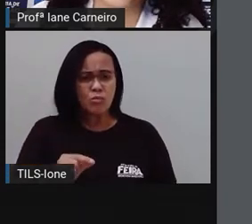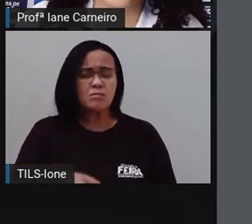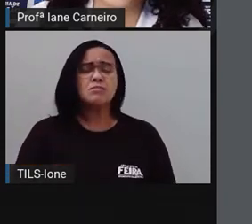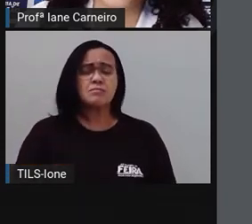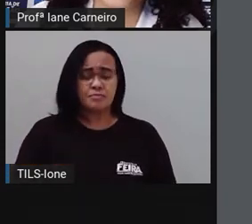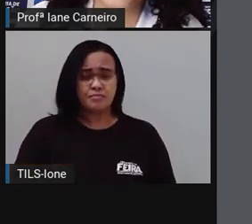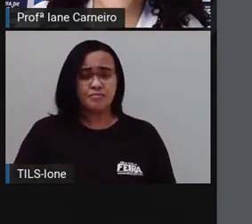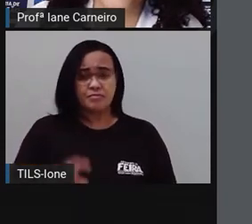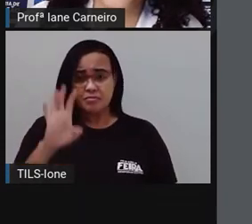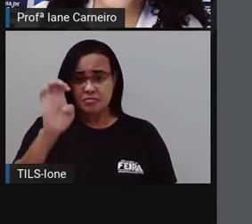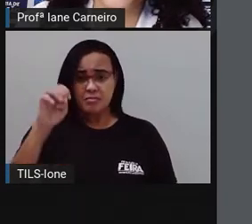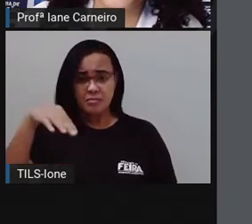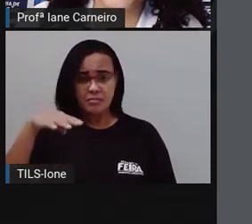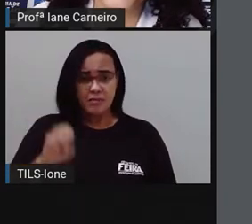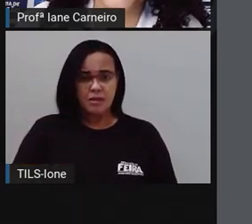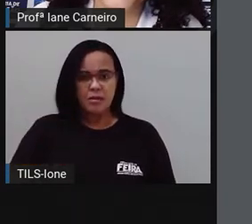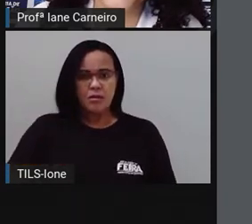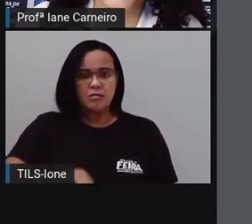suspira.